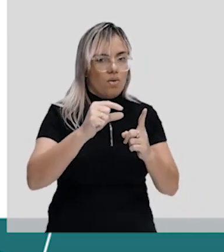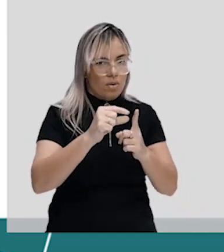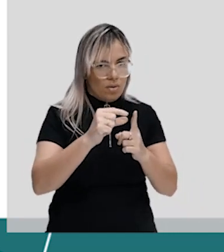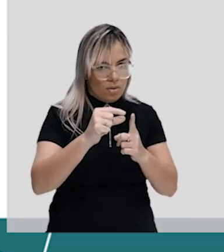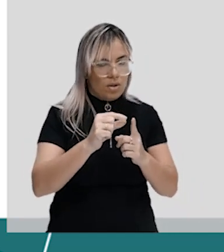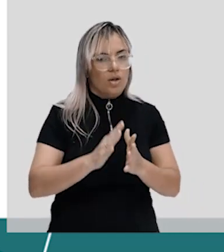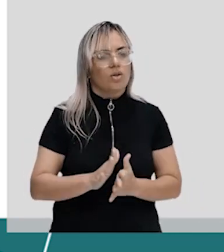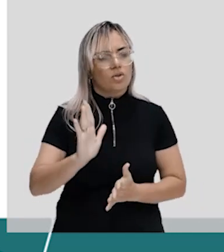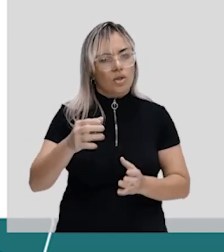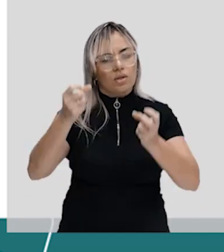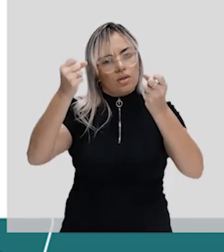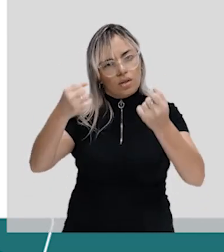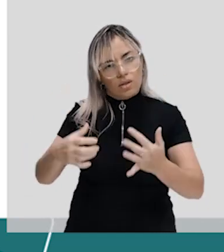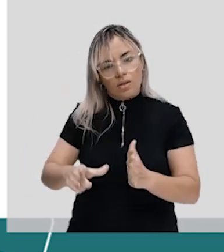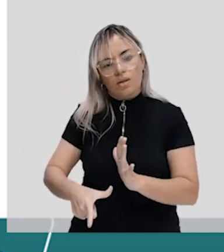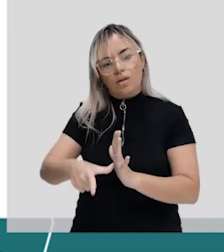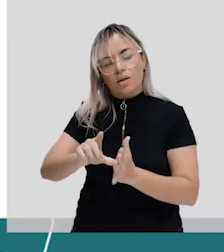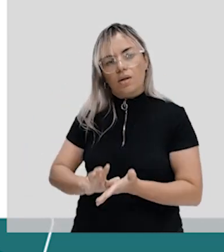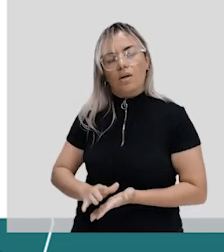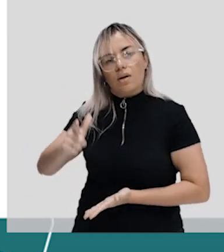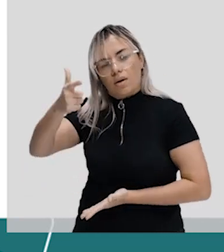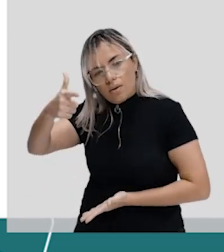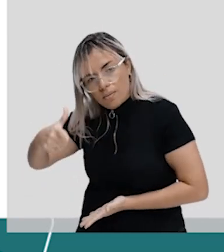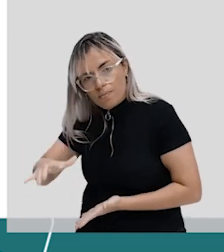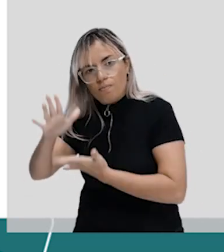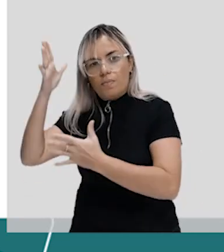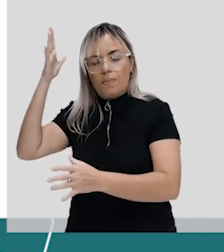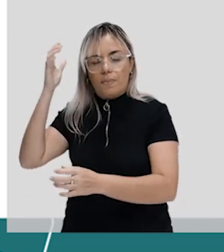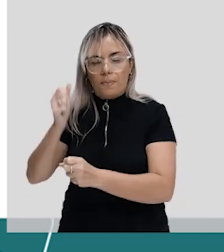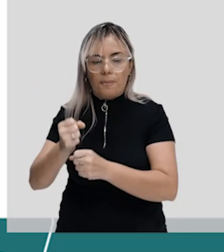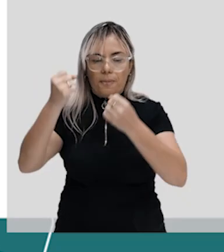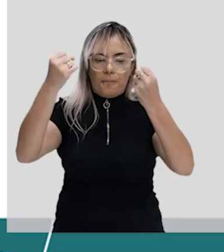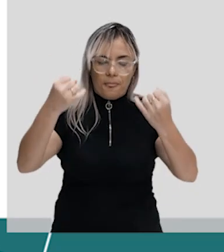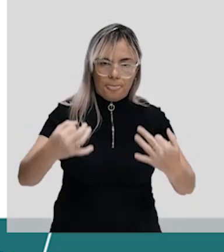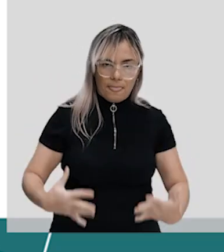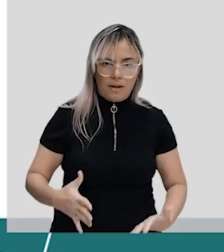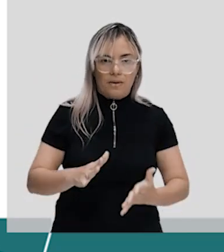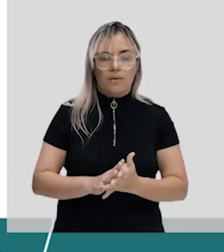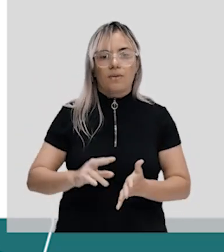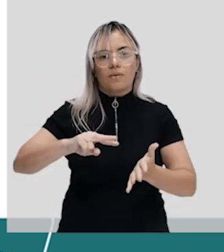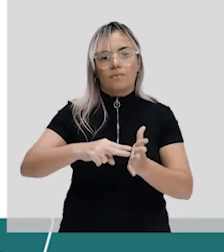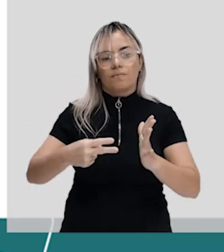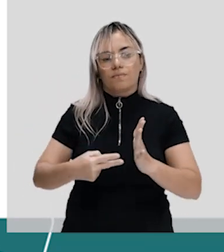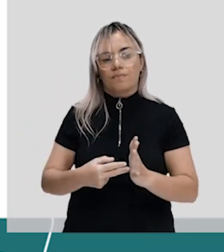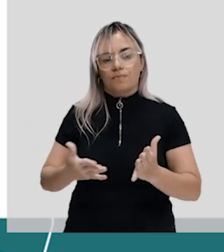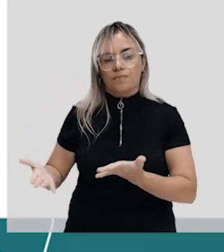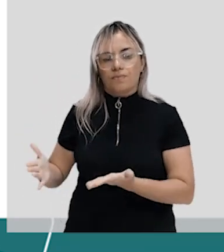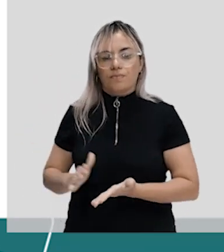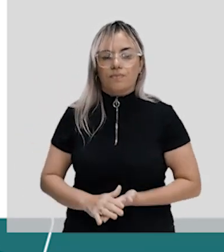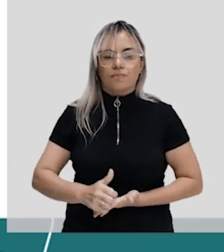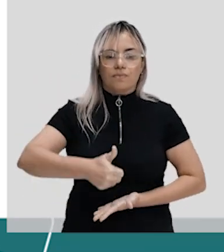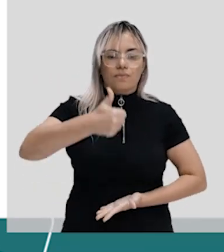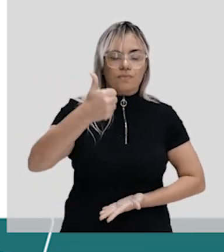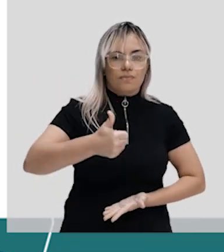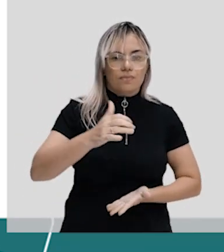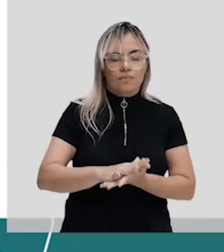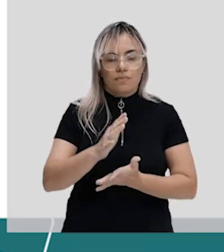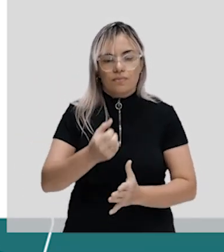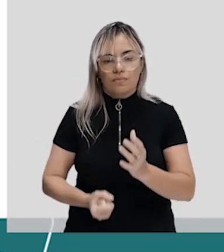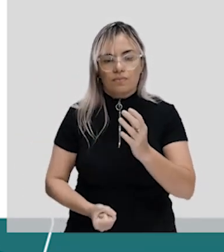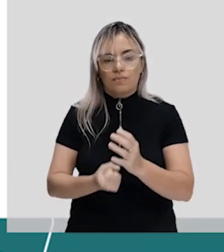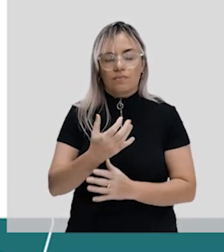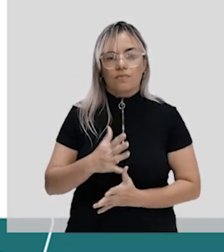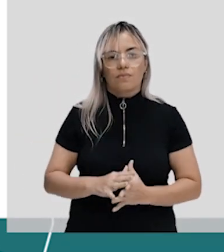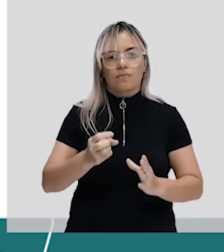aulas anteriores, mas a gente vai voltar a explicar novamente o que que são, o que que significa, tá bom? Primeira coisa, a vai falar sobre a formação